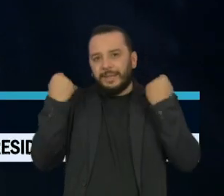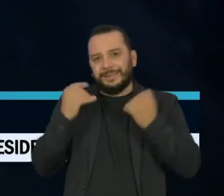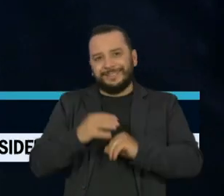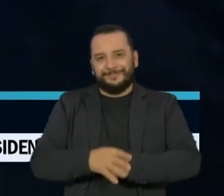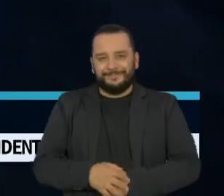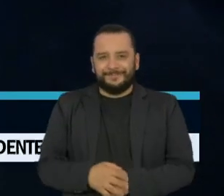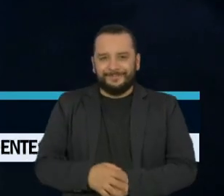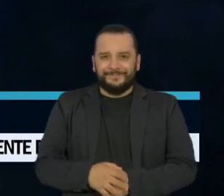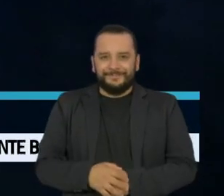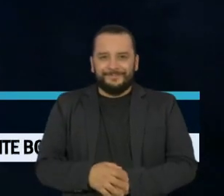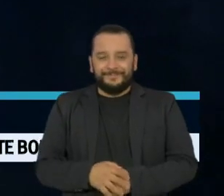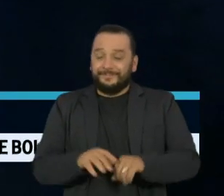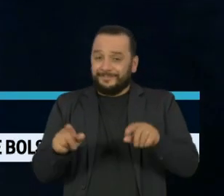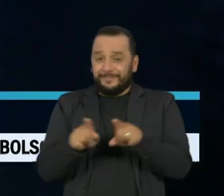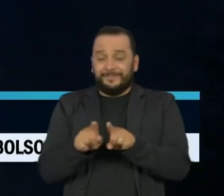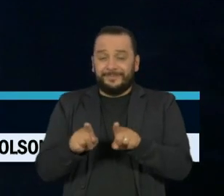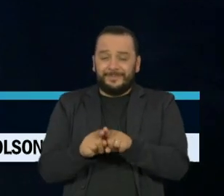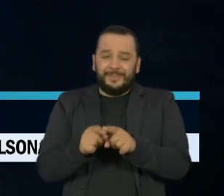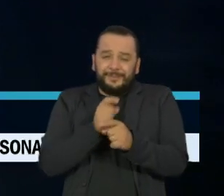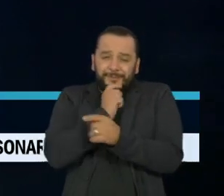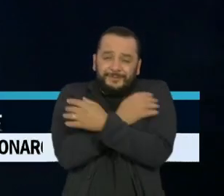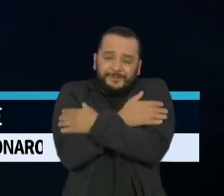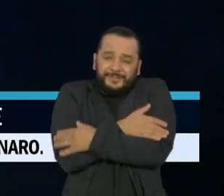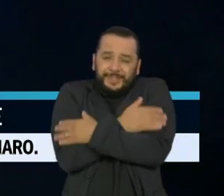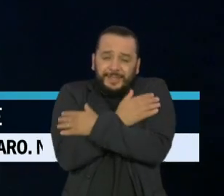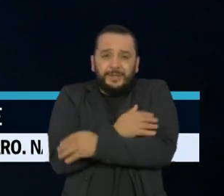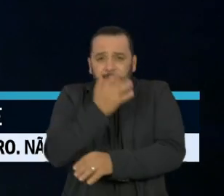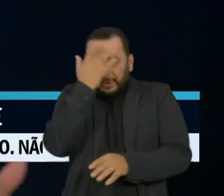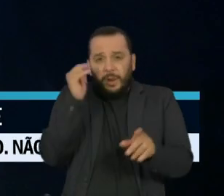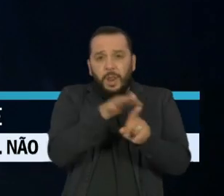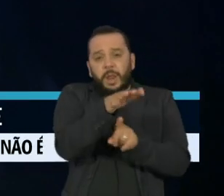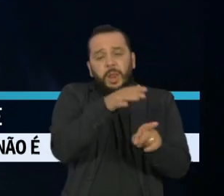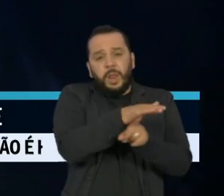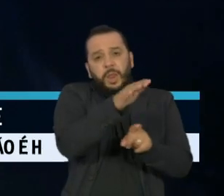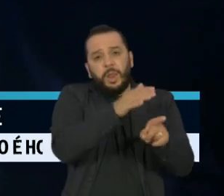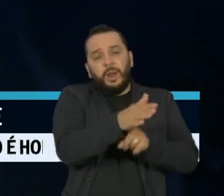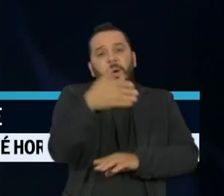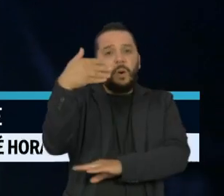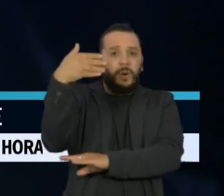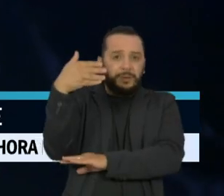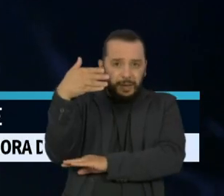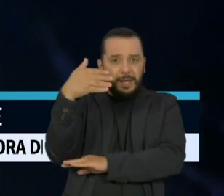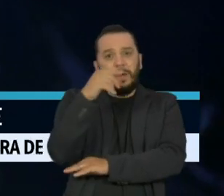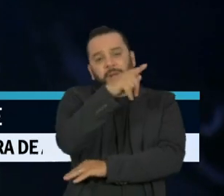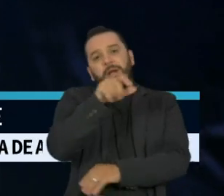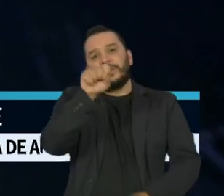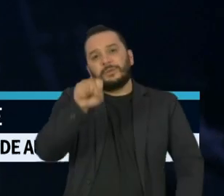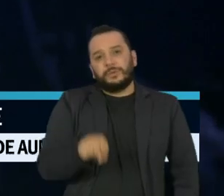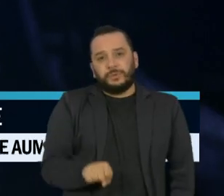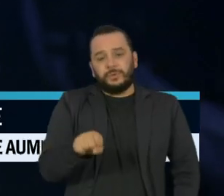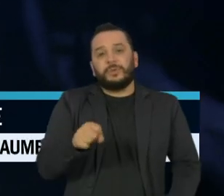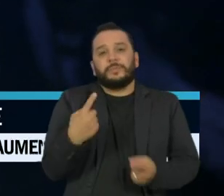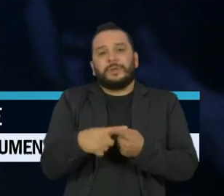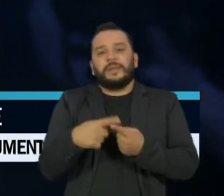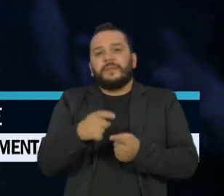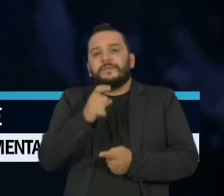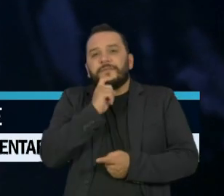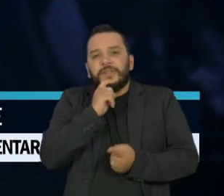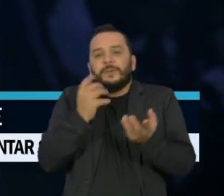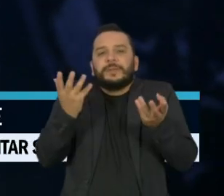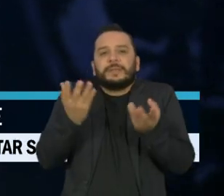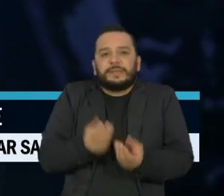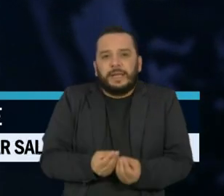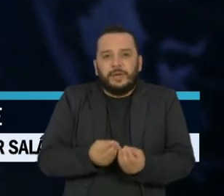E a onda de frio aumentou a procura por hotéis e pousadas no sul do país. O tempo frio e seco com a geada deve